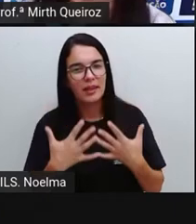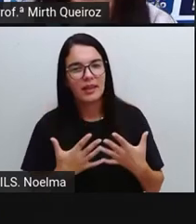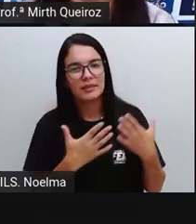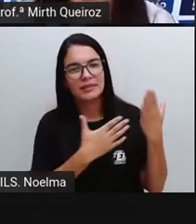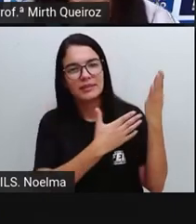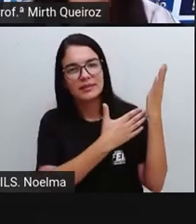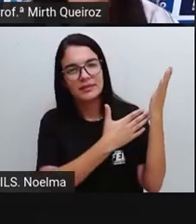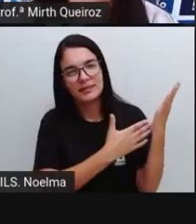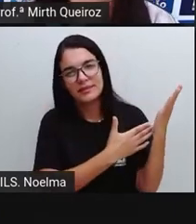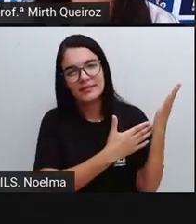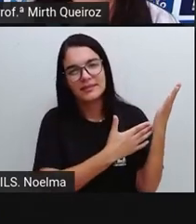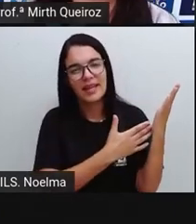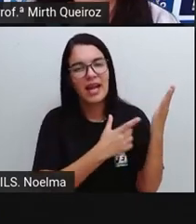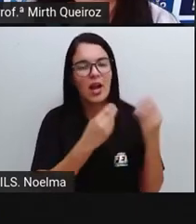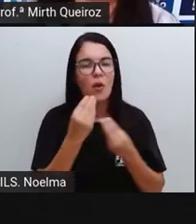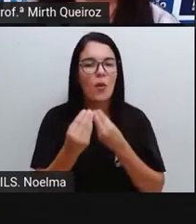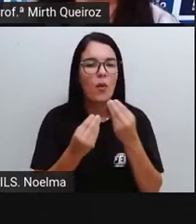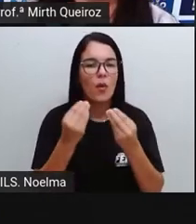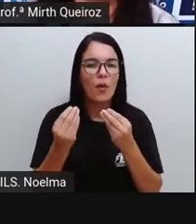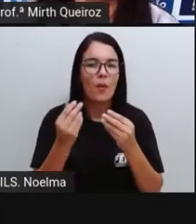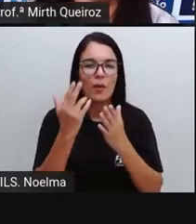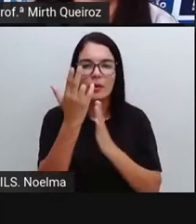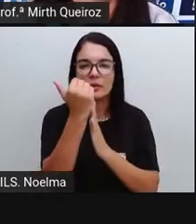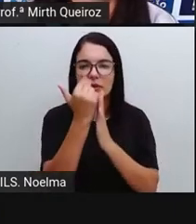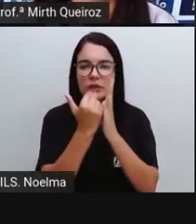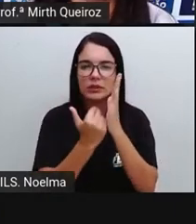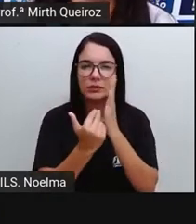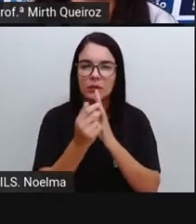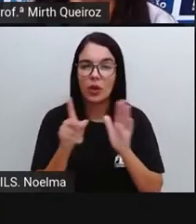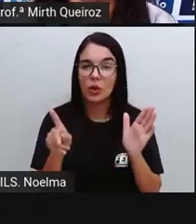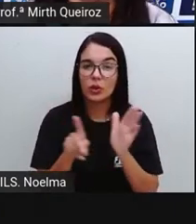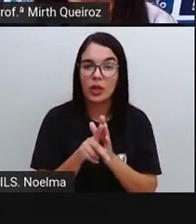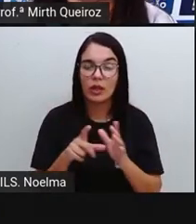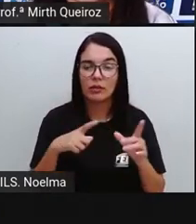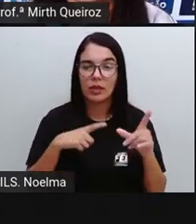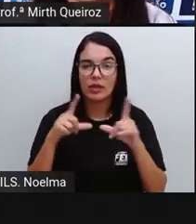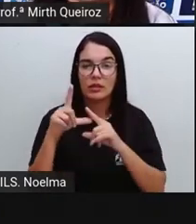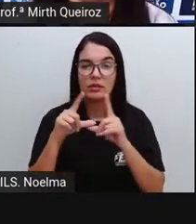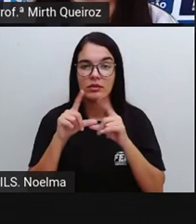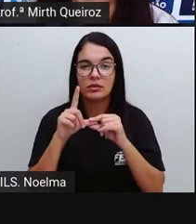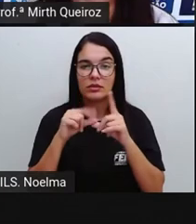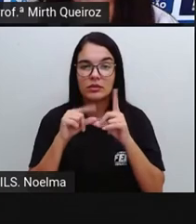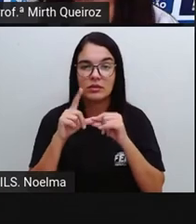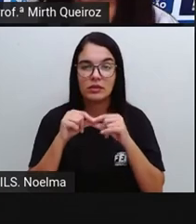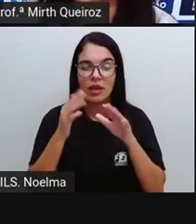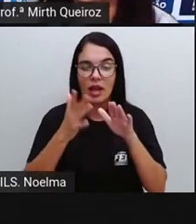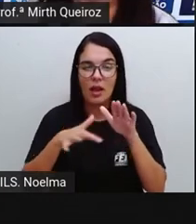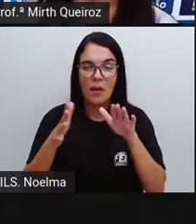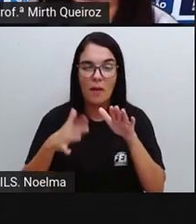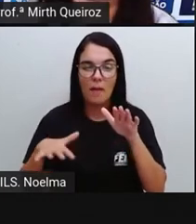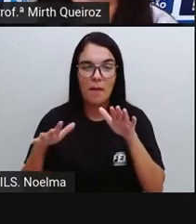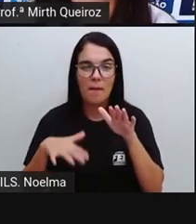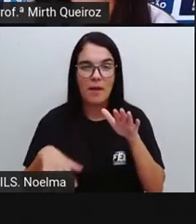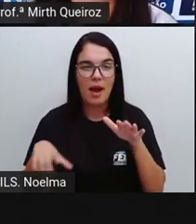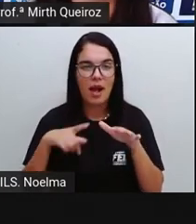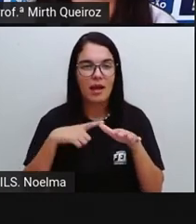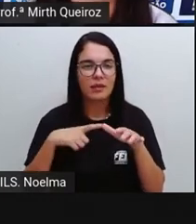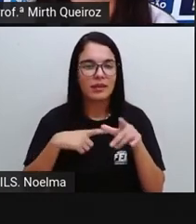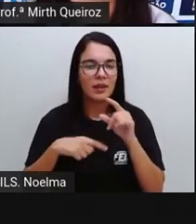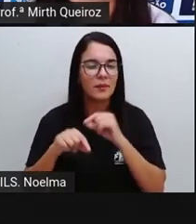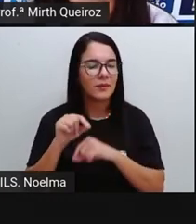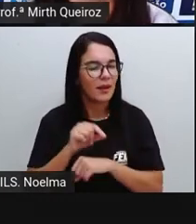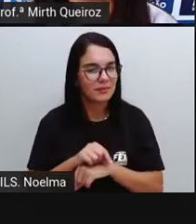casco da tartaruga, na estrela do mar e na estrela do céu. O que será? É a